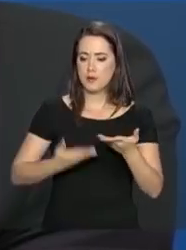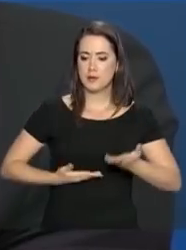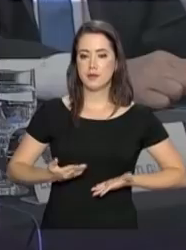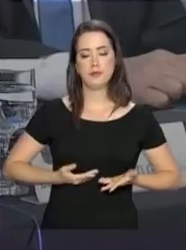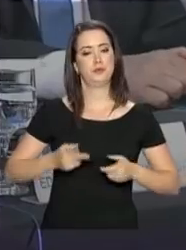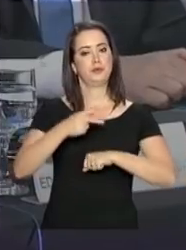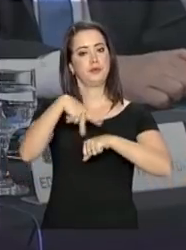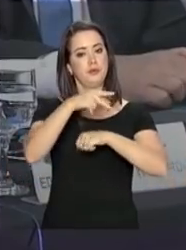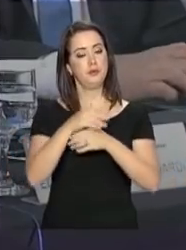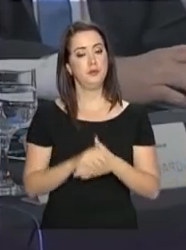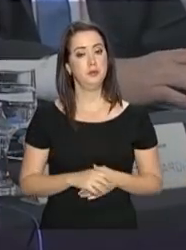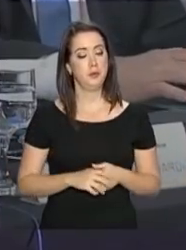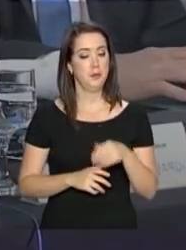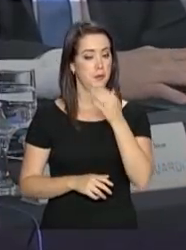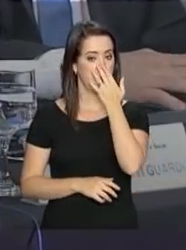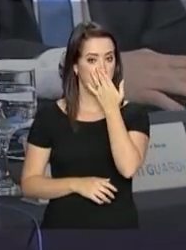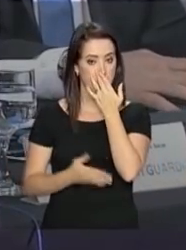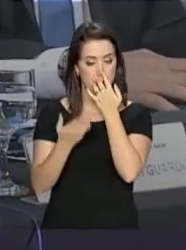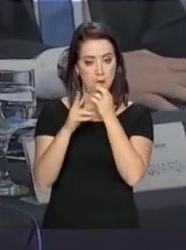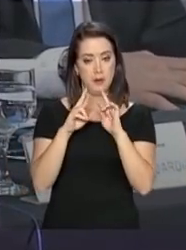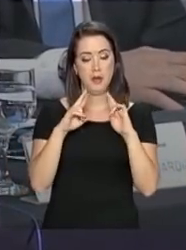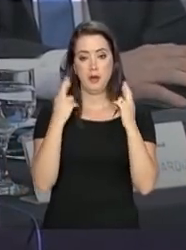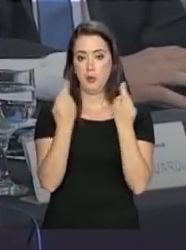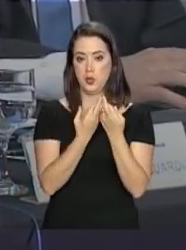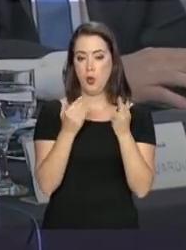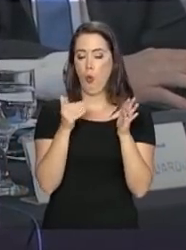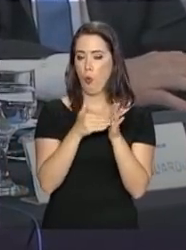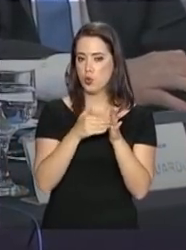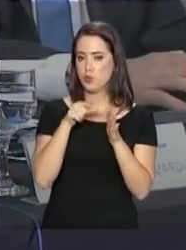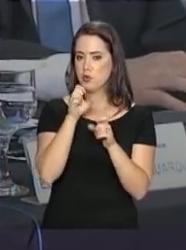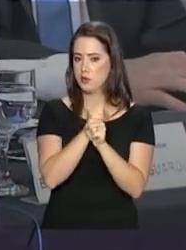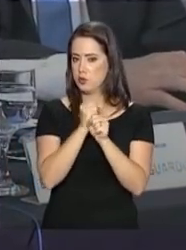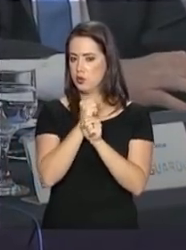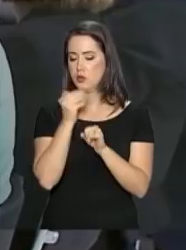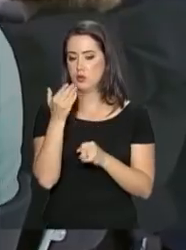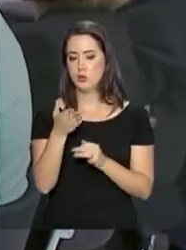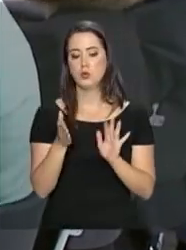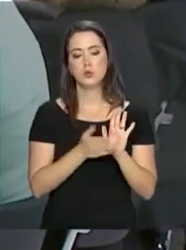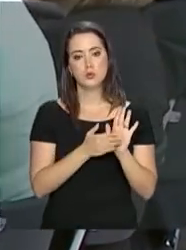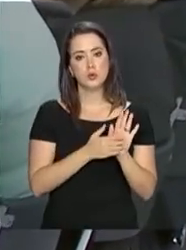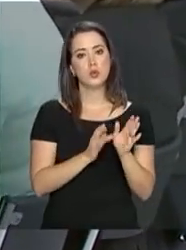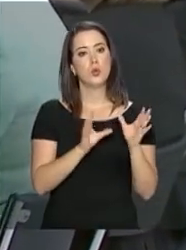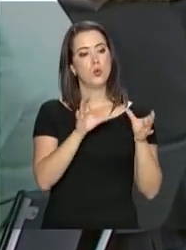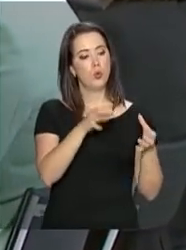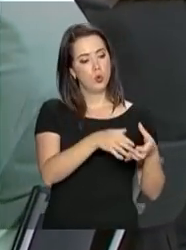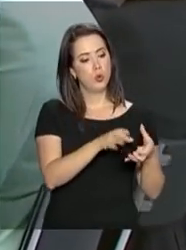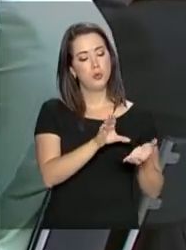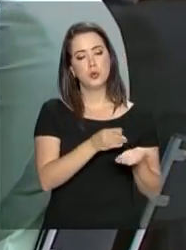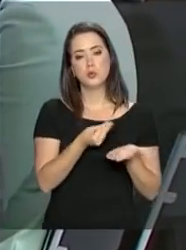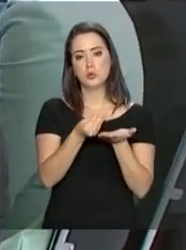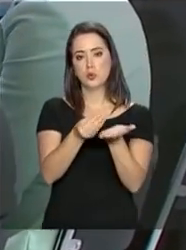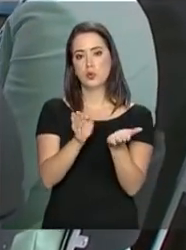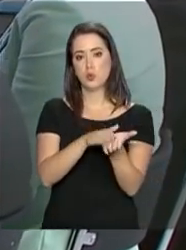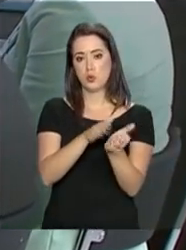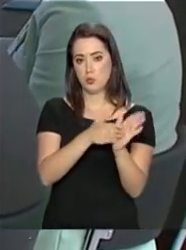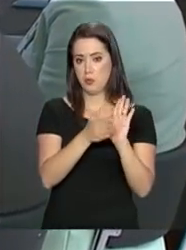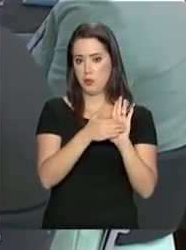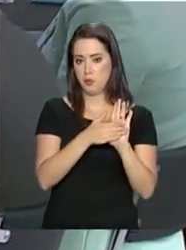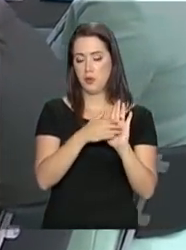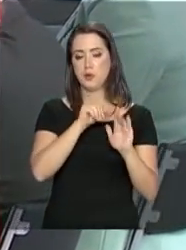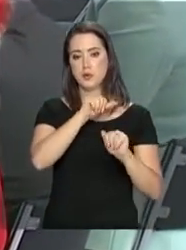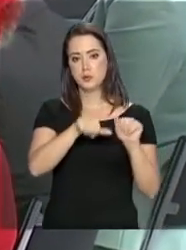ao país. Para a última reunião deste governo, o Conselhão trouxe propostas sobre competências federativas,